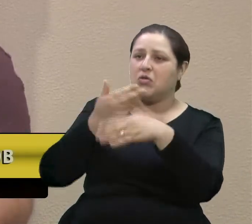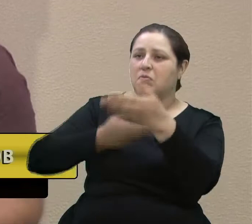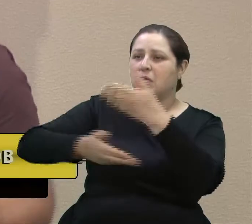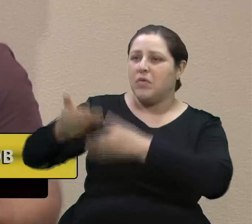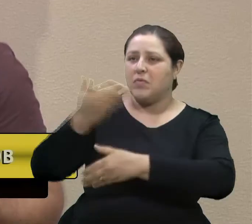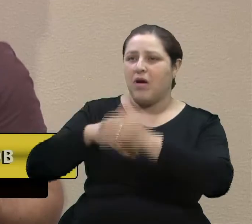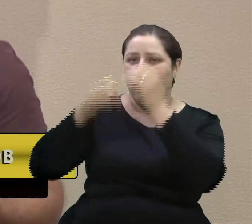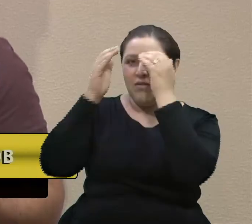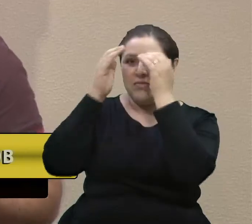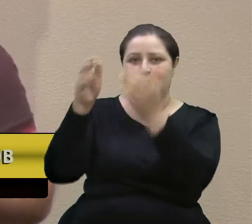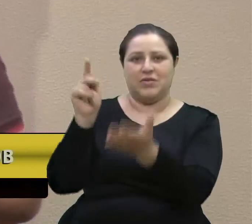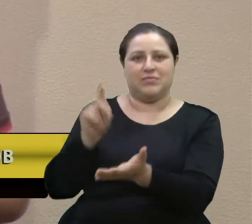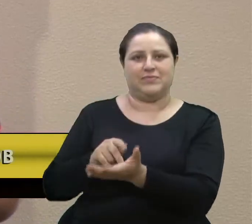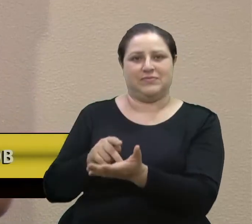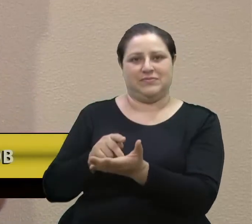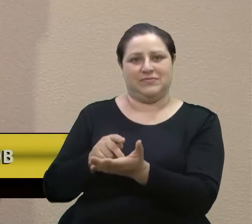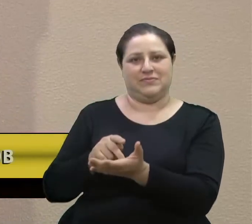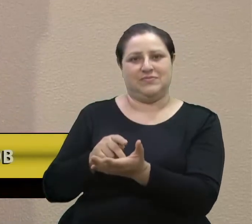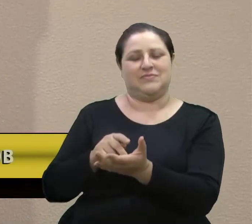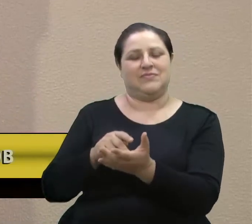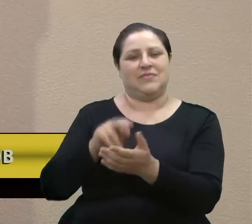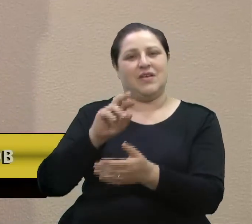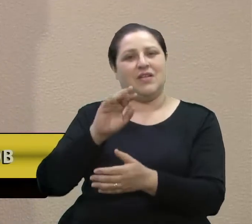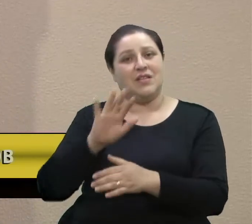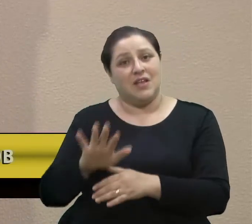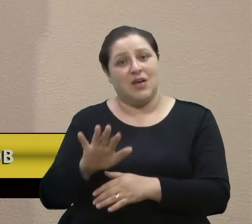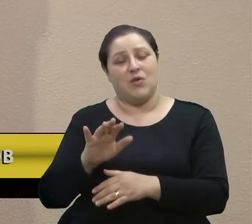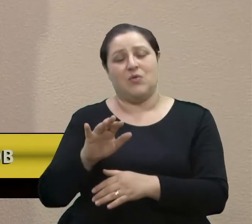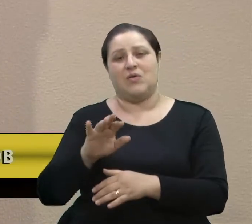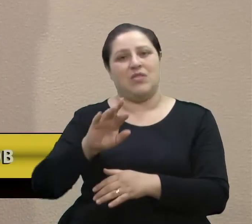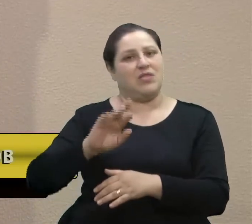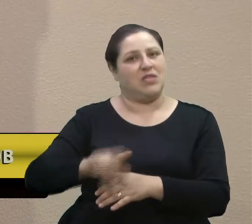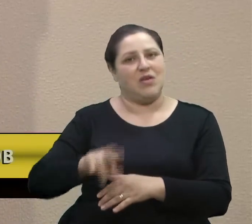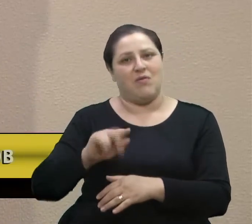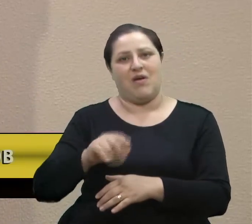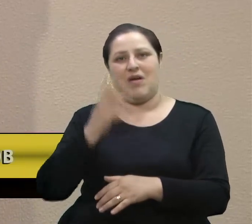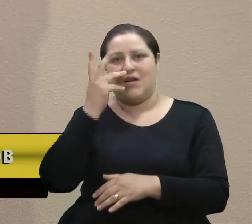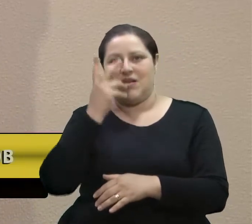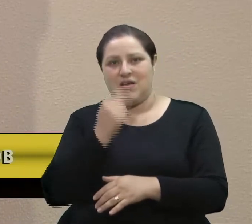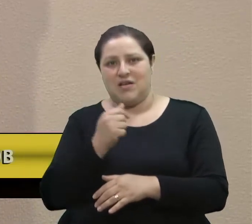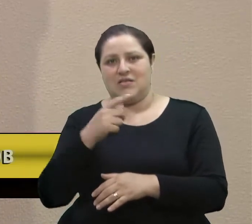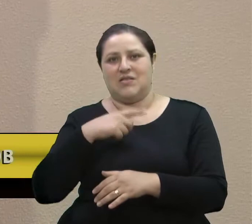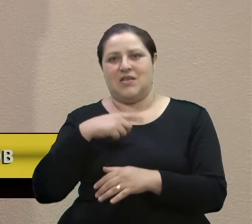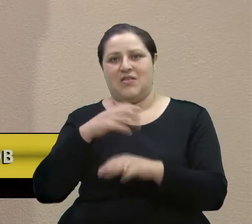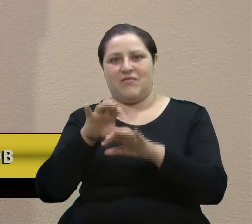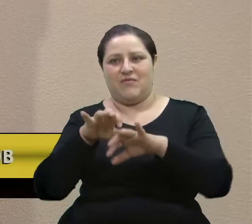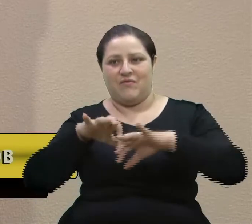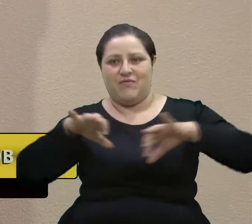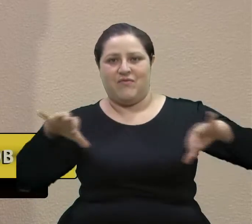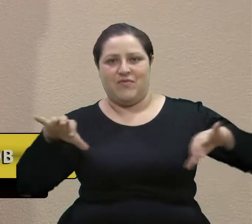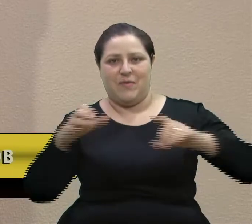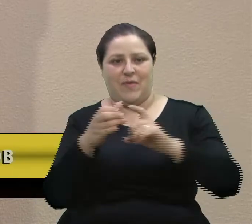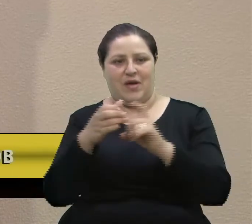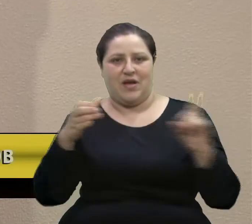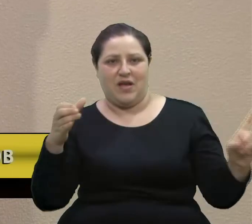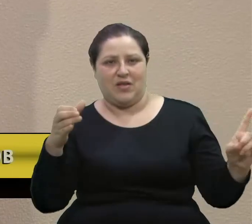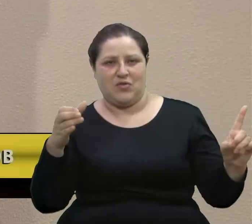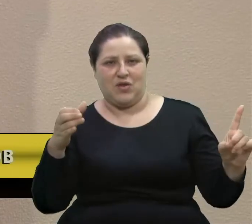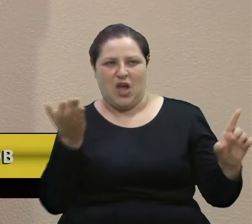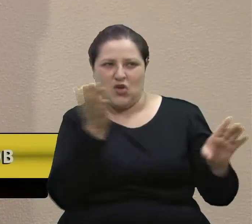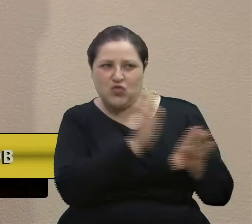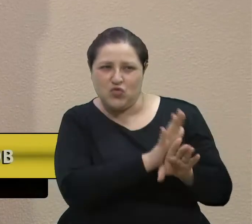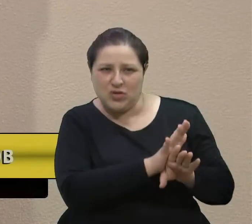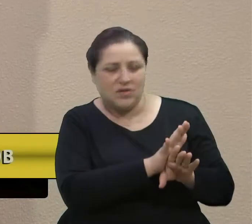respeitosa. Então, não é colocando essas crianças à margem de tudo isso que nós vamos ajudar elas. Pelo